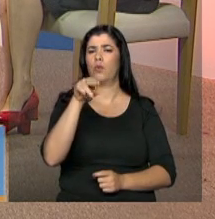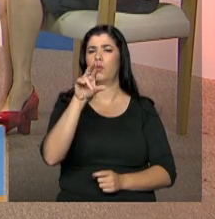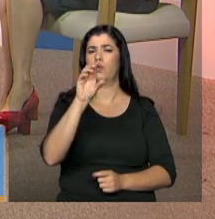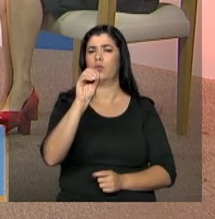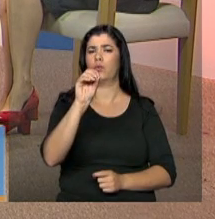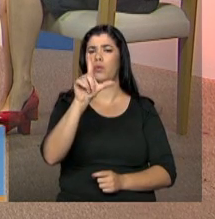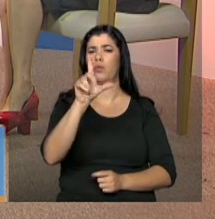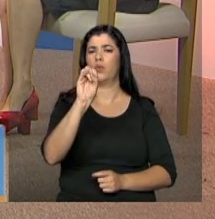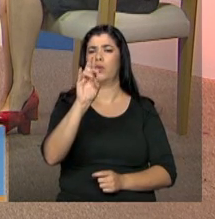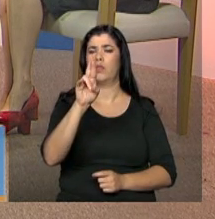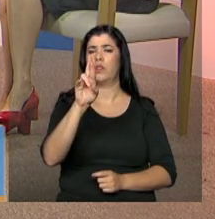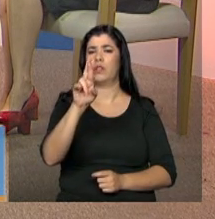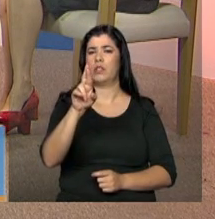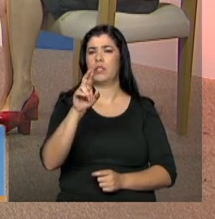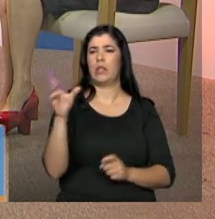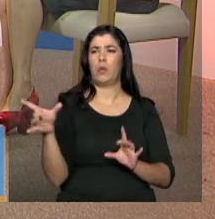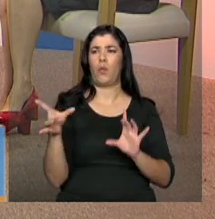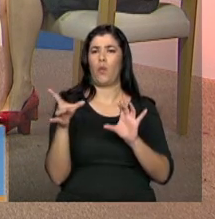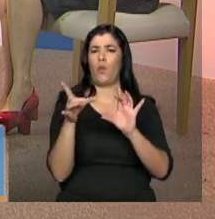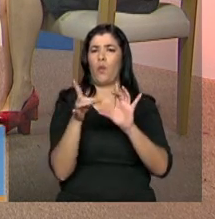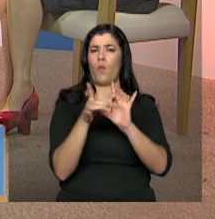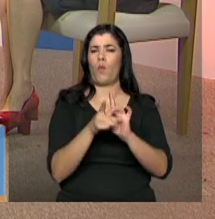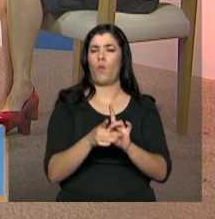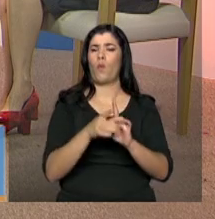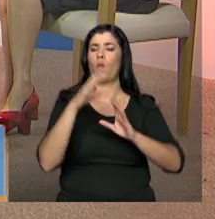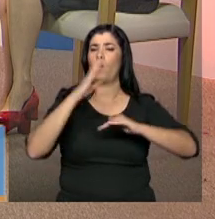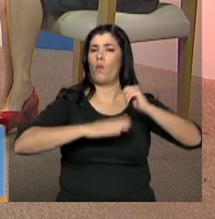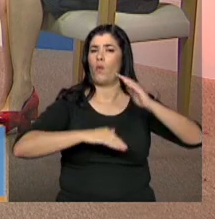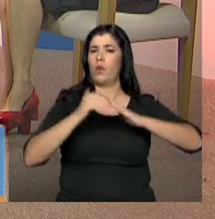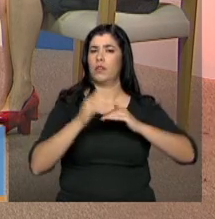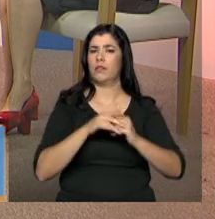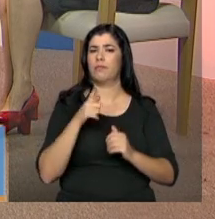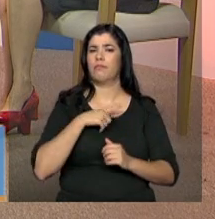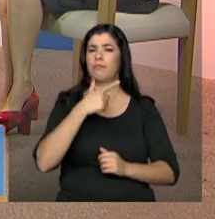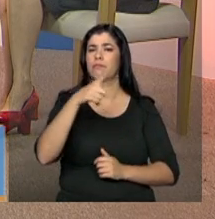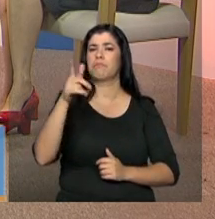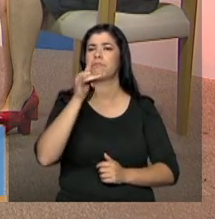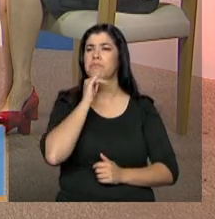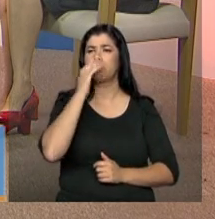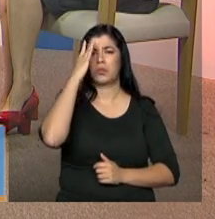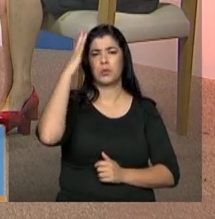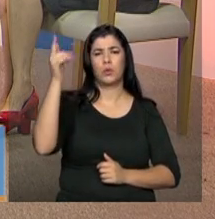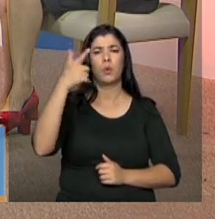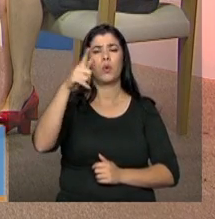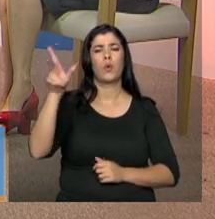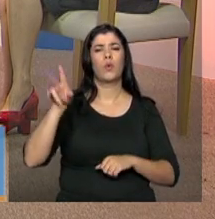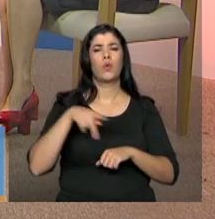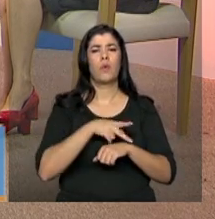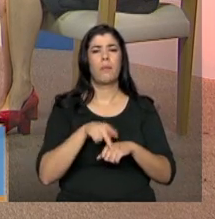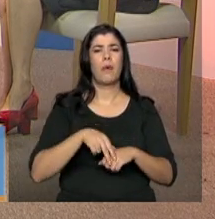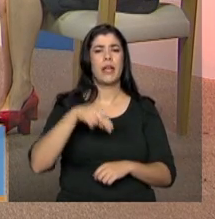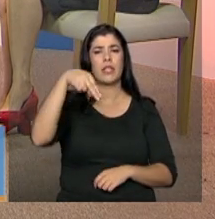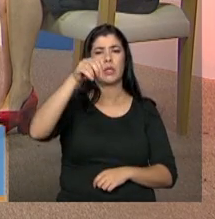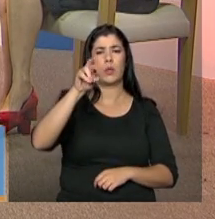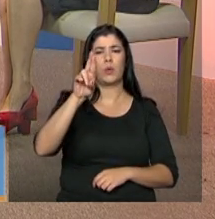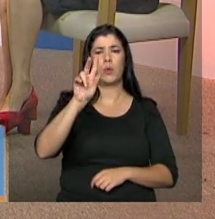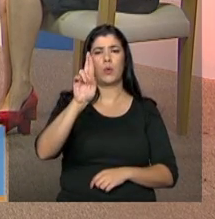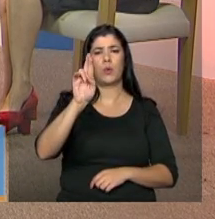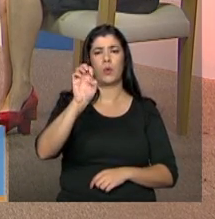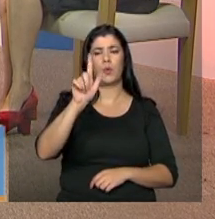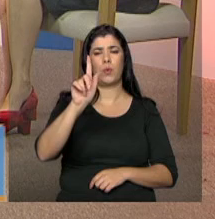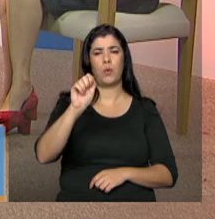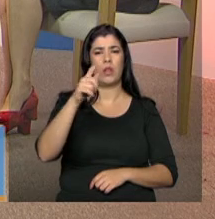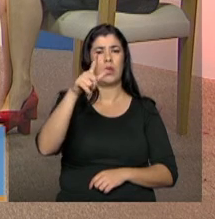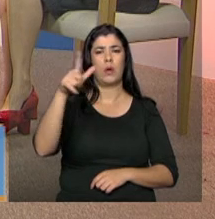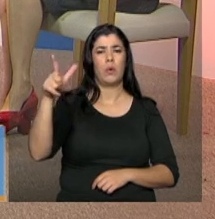consolidar os suos, até porque eu brinco dizendo assim, que nos países envolvidos, Noruega, Suíça, que seja, talvez eles ainda não tenham as suas